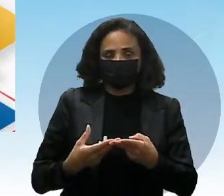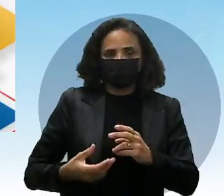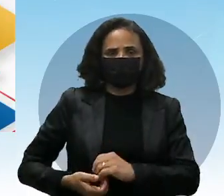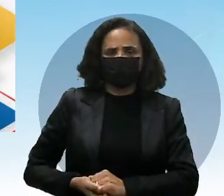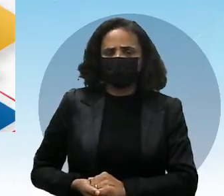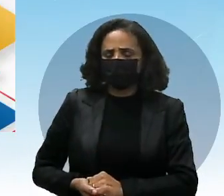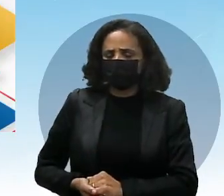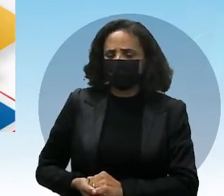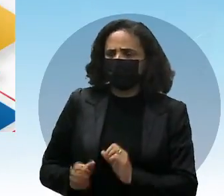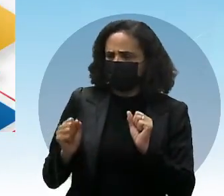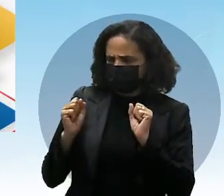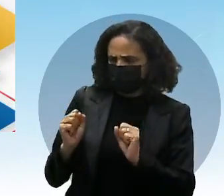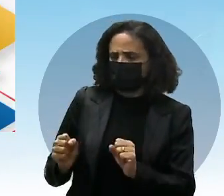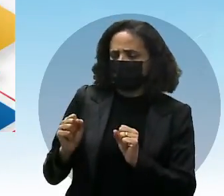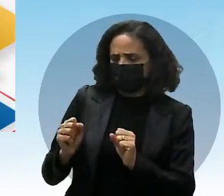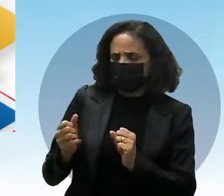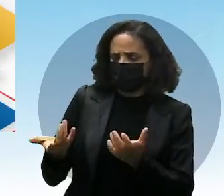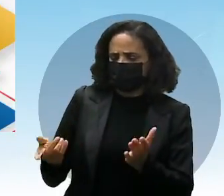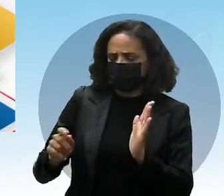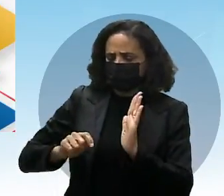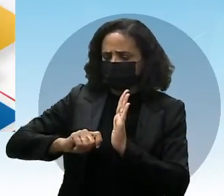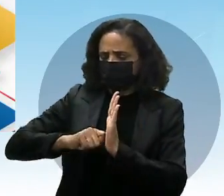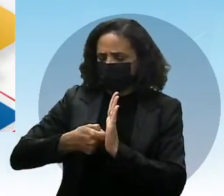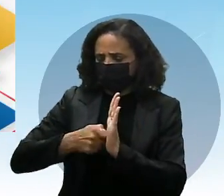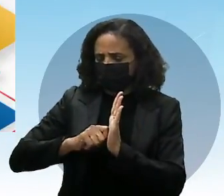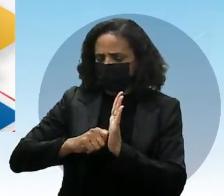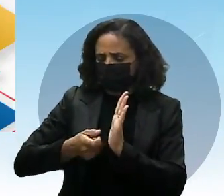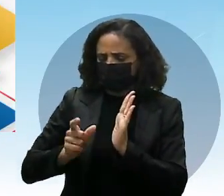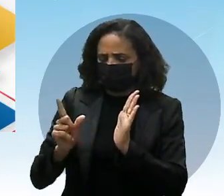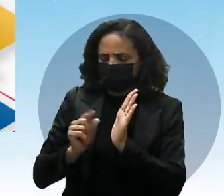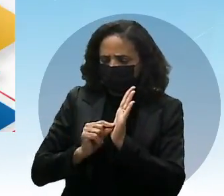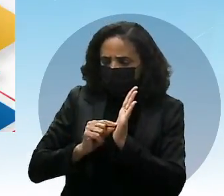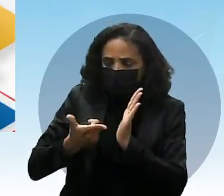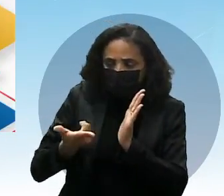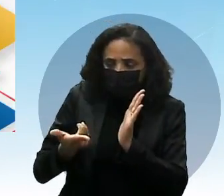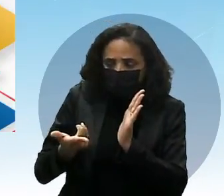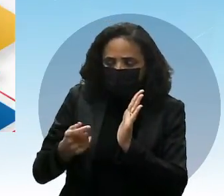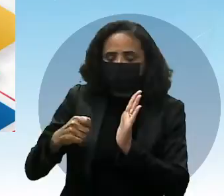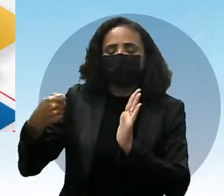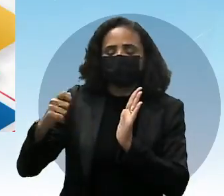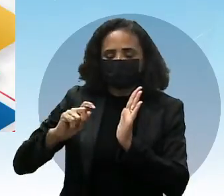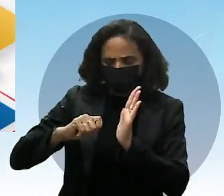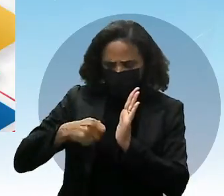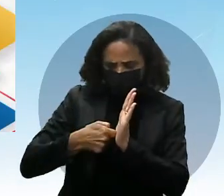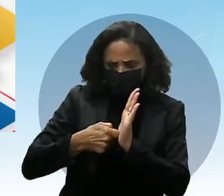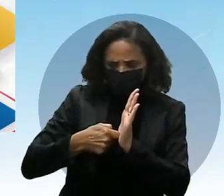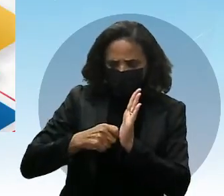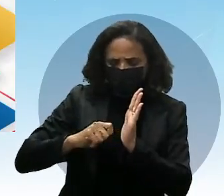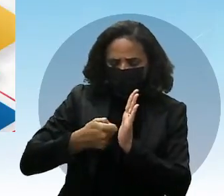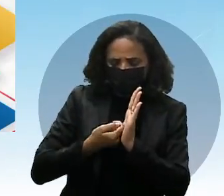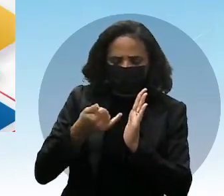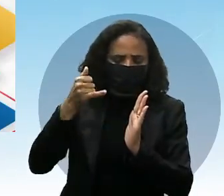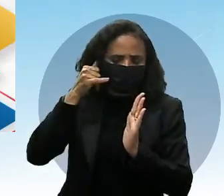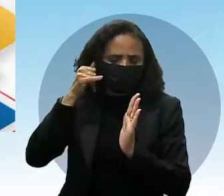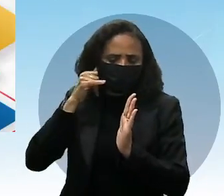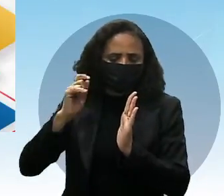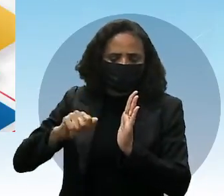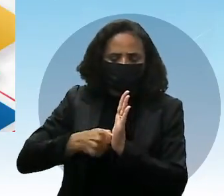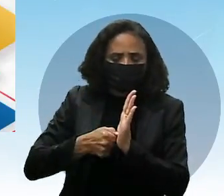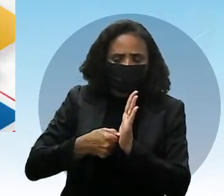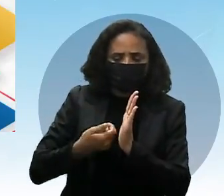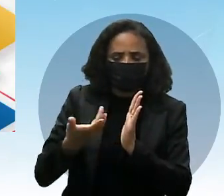pode ser, você pode carregá-lo por uma vez, né? Você pode carregar, maybe?